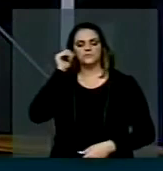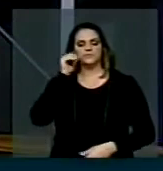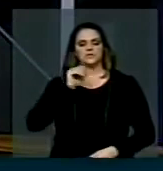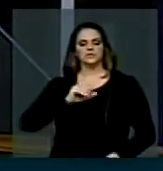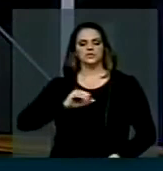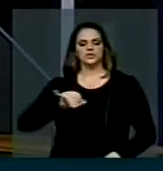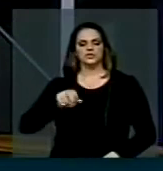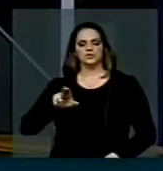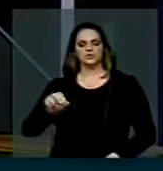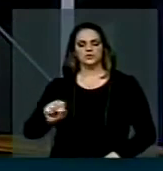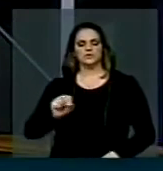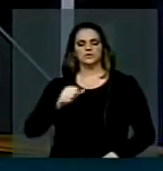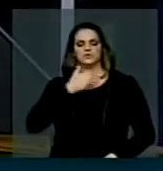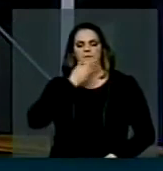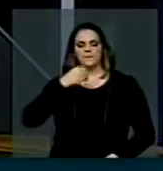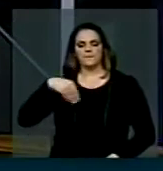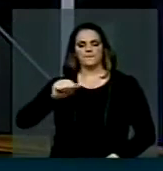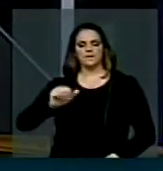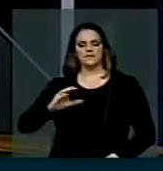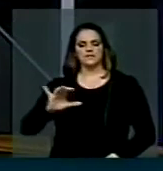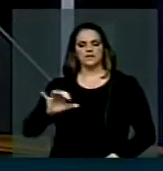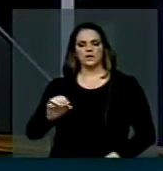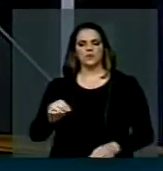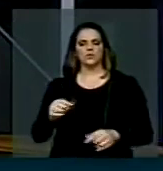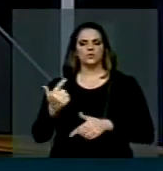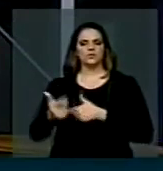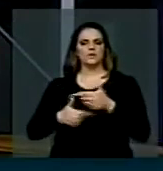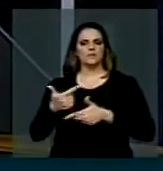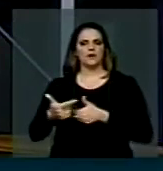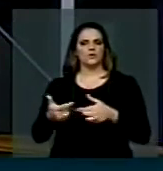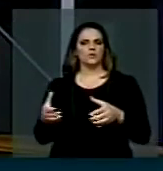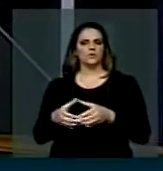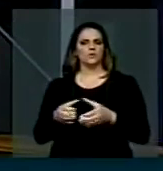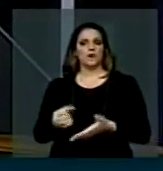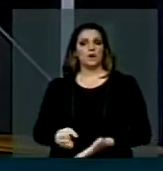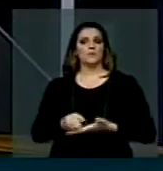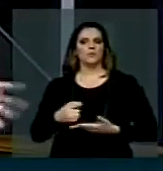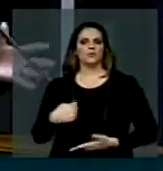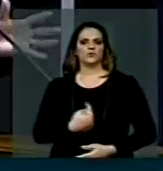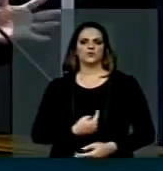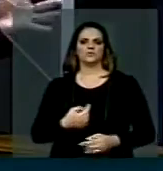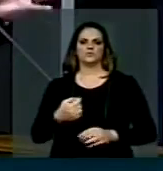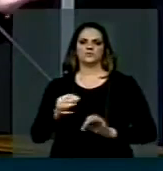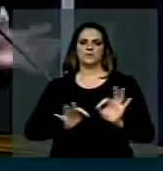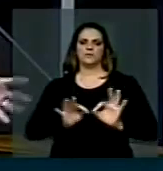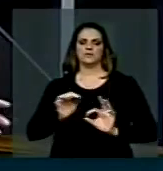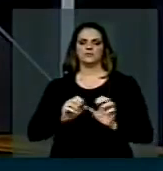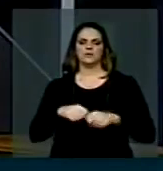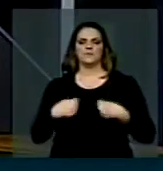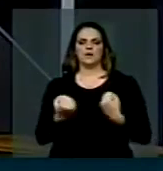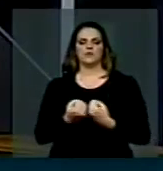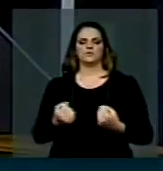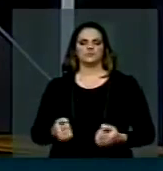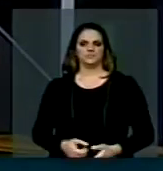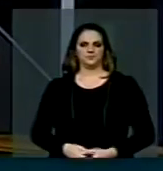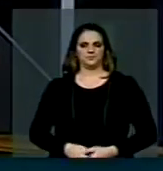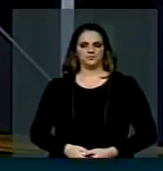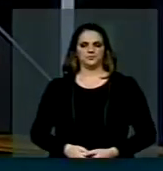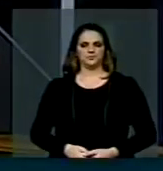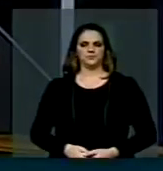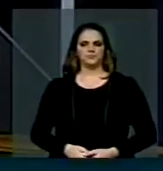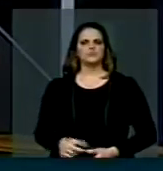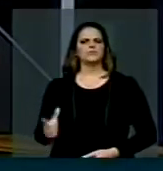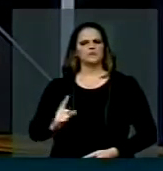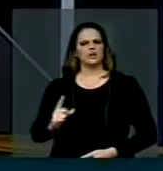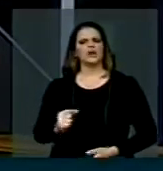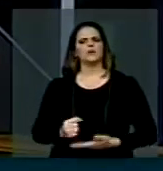nome do Marcílio, toda a equipe da Assembleia Legislativa que está nos apoiando neste seminário também, será um seminário em parceria, inclusive com o apoio